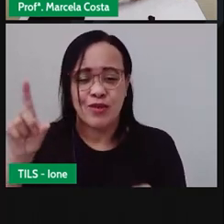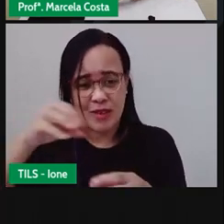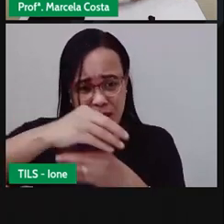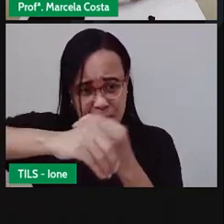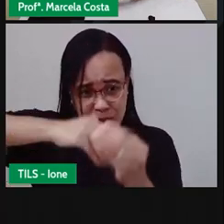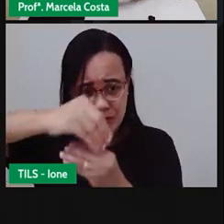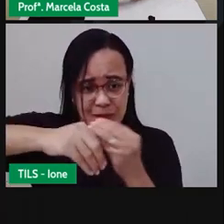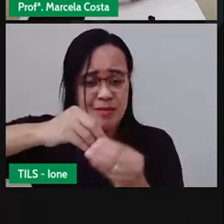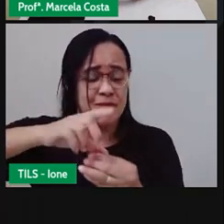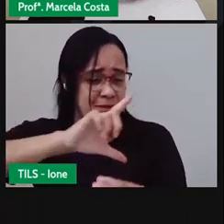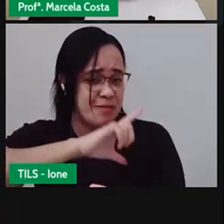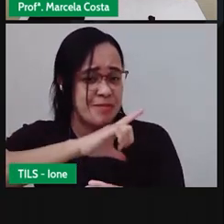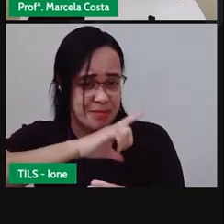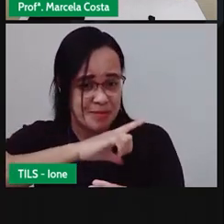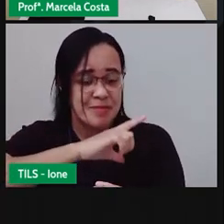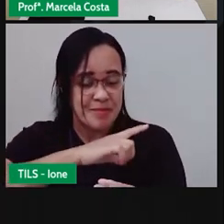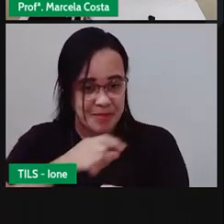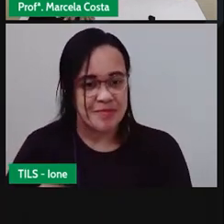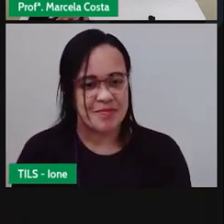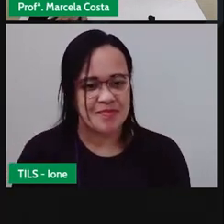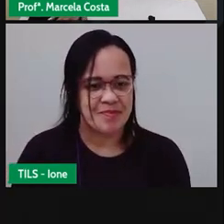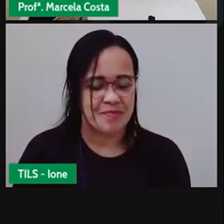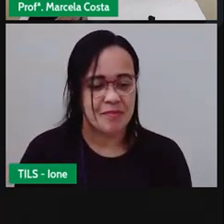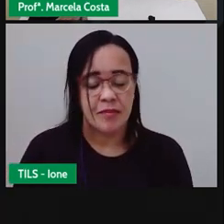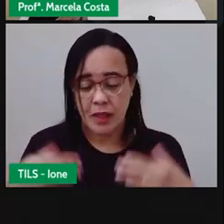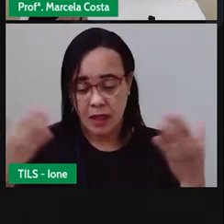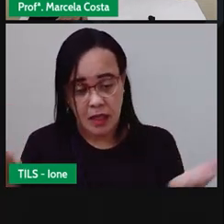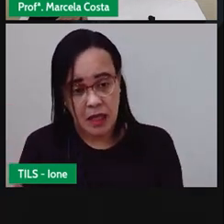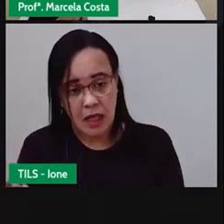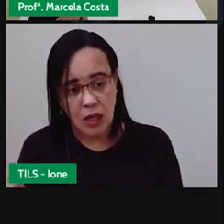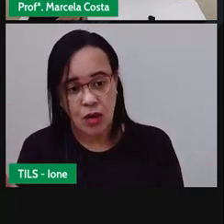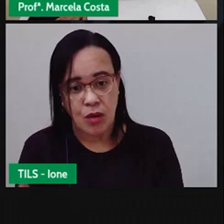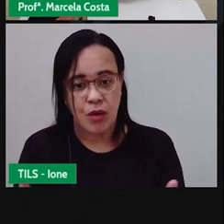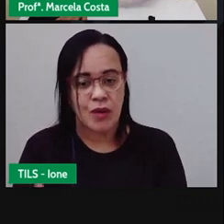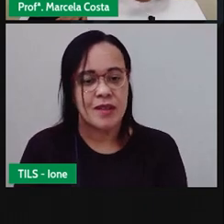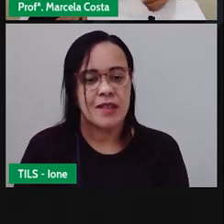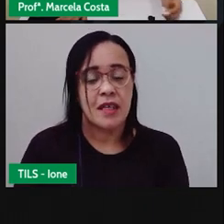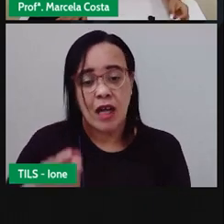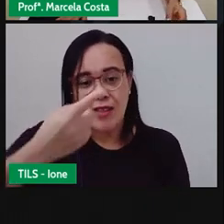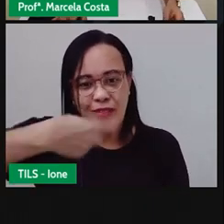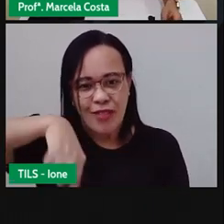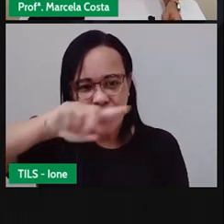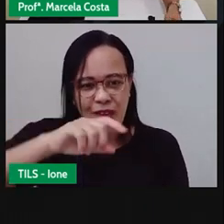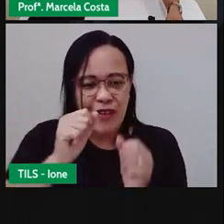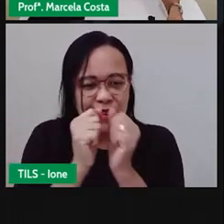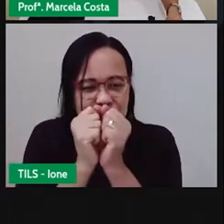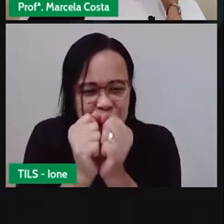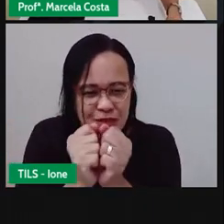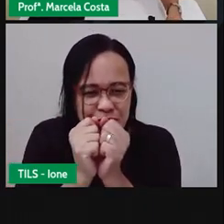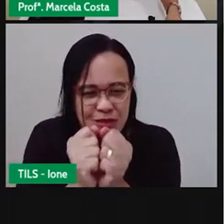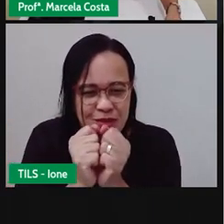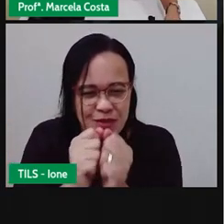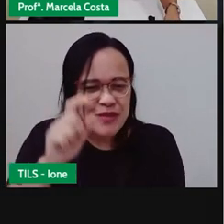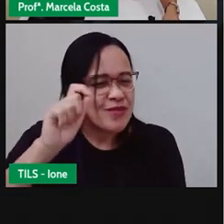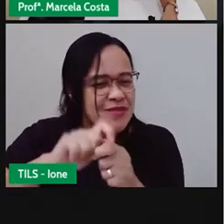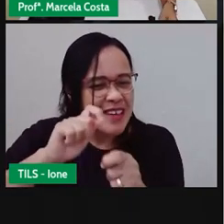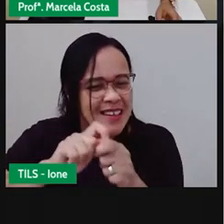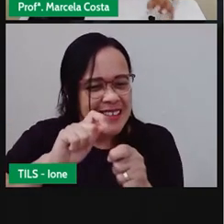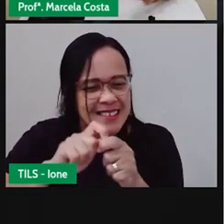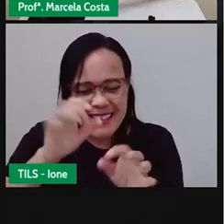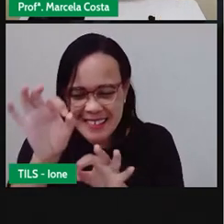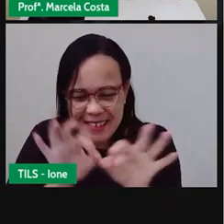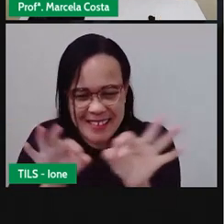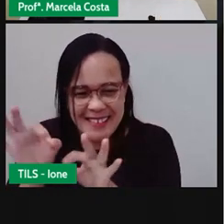tá bom? Agora, crianças a gente vai produzir que tal aprender a fazer esse